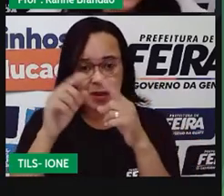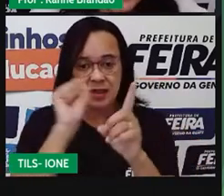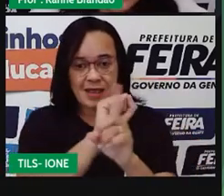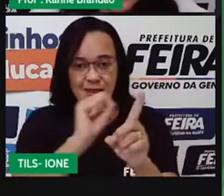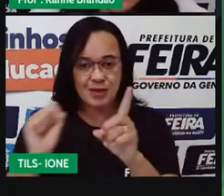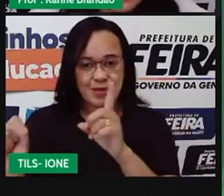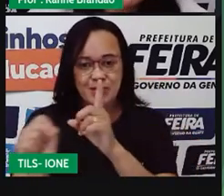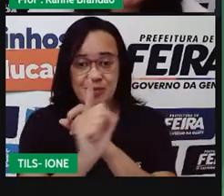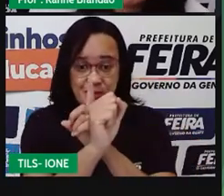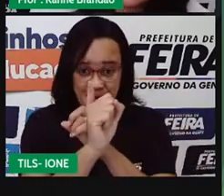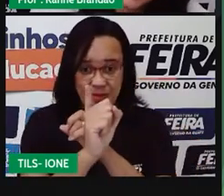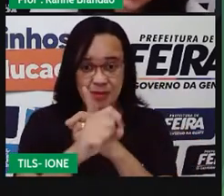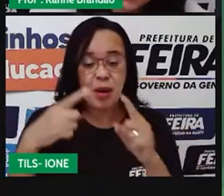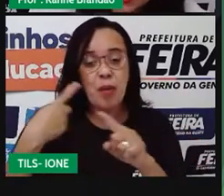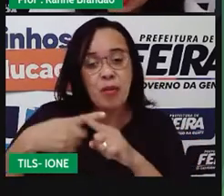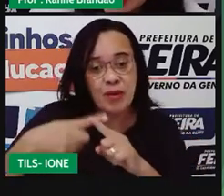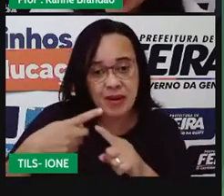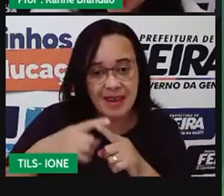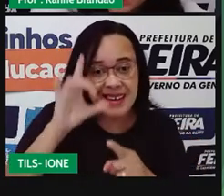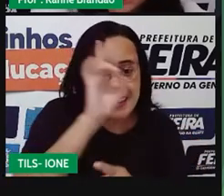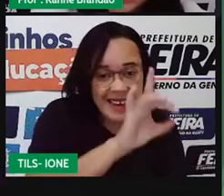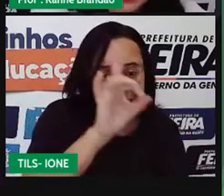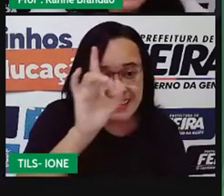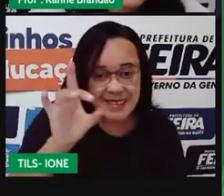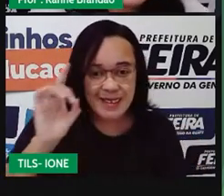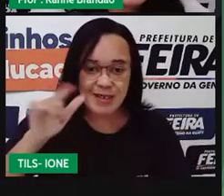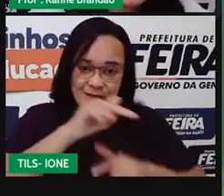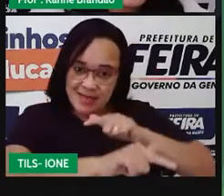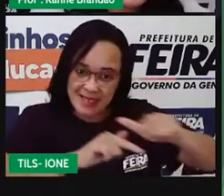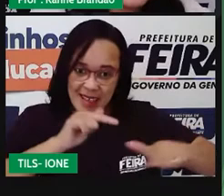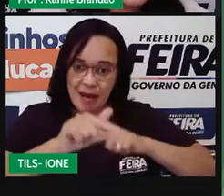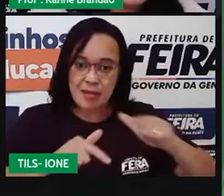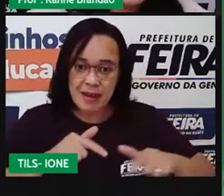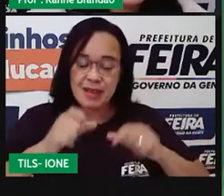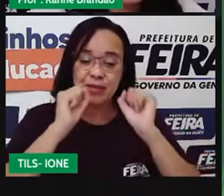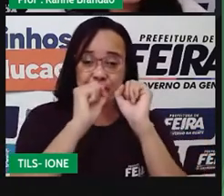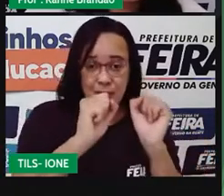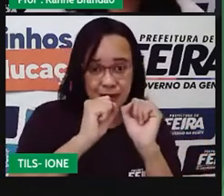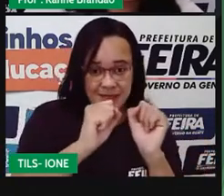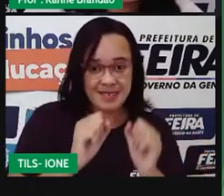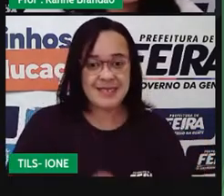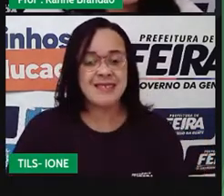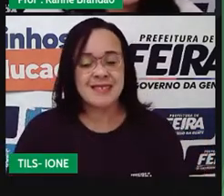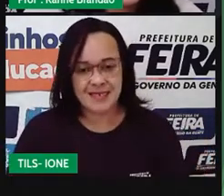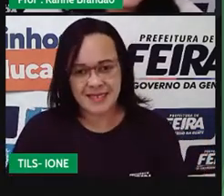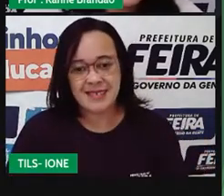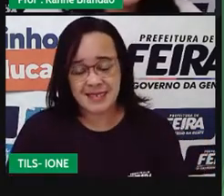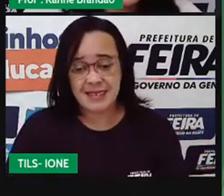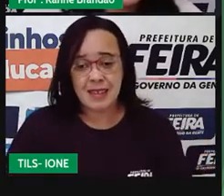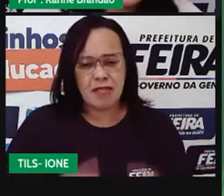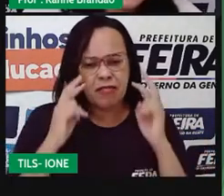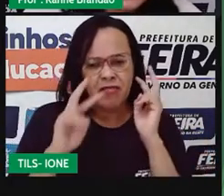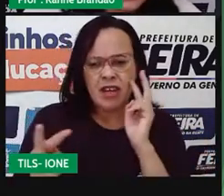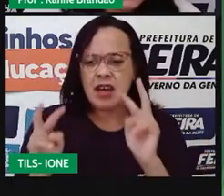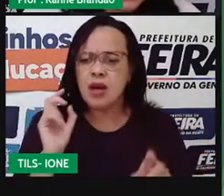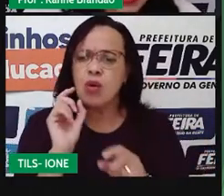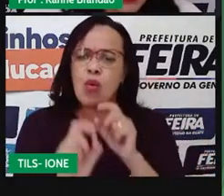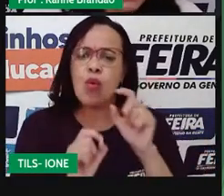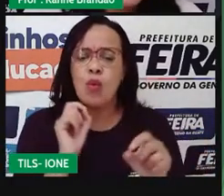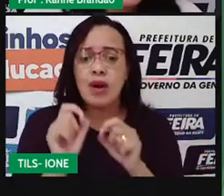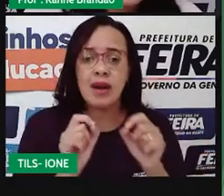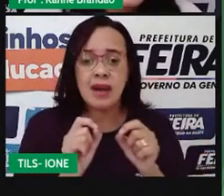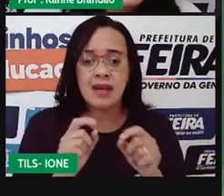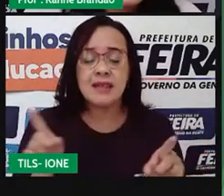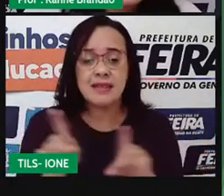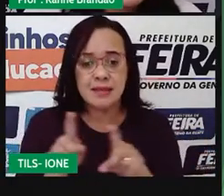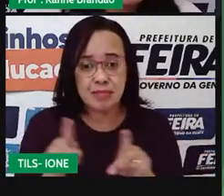Tem divisão de trabalho? Sociedade. A gente pode ver isso também quando a gente observa cupins, tá?